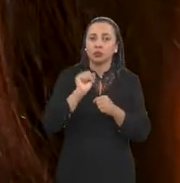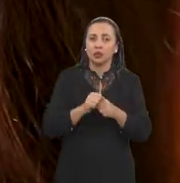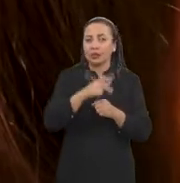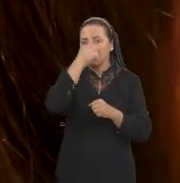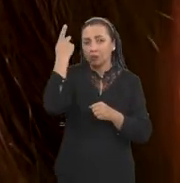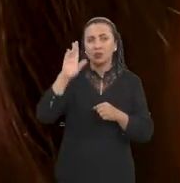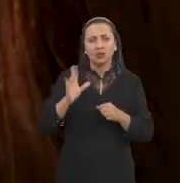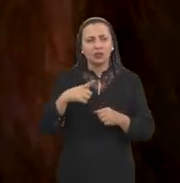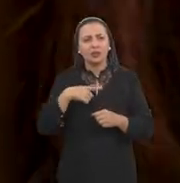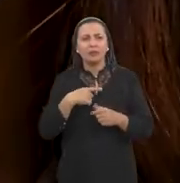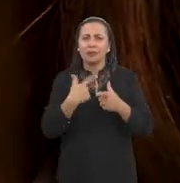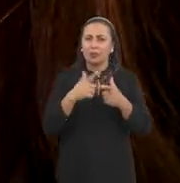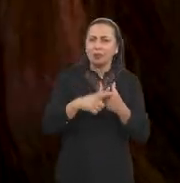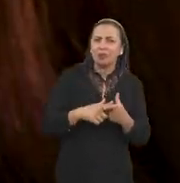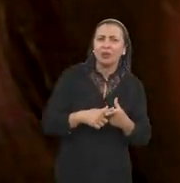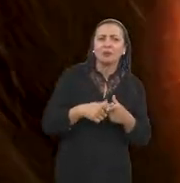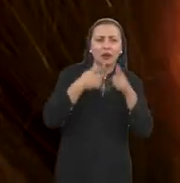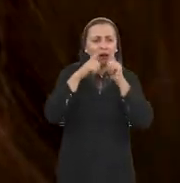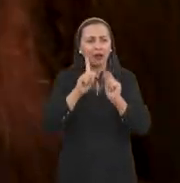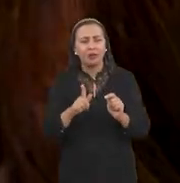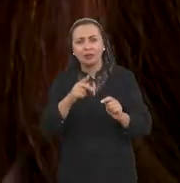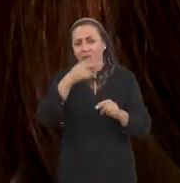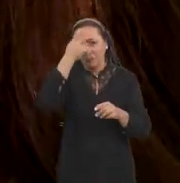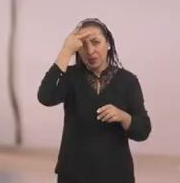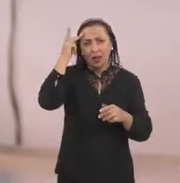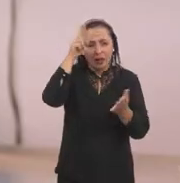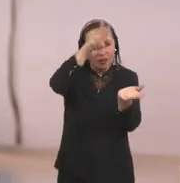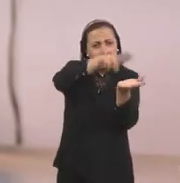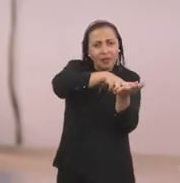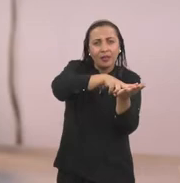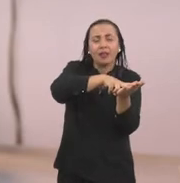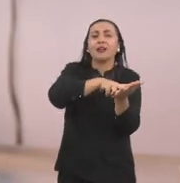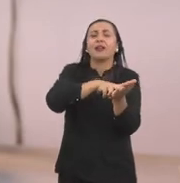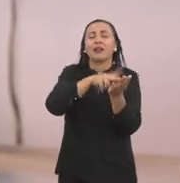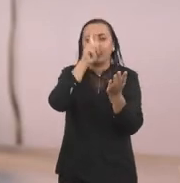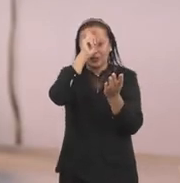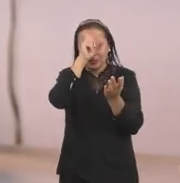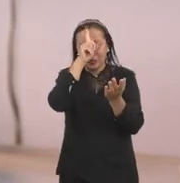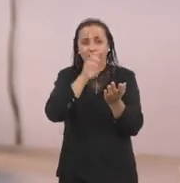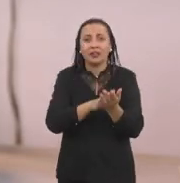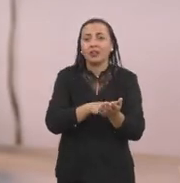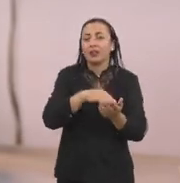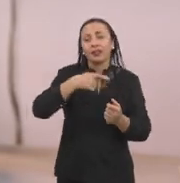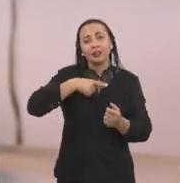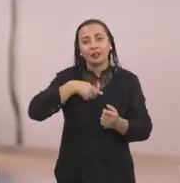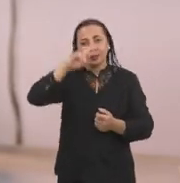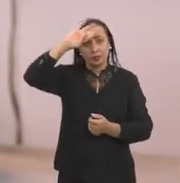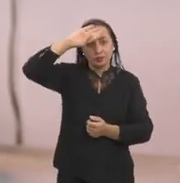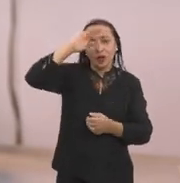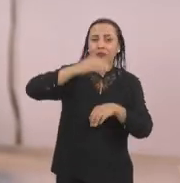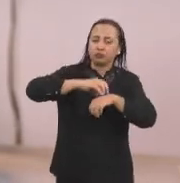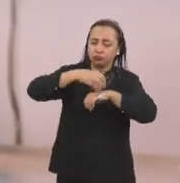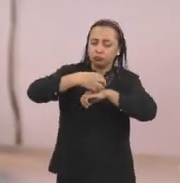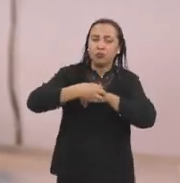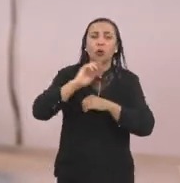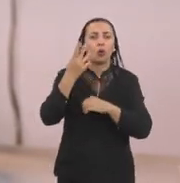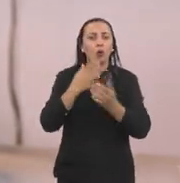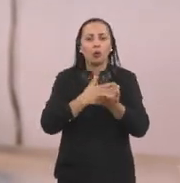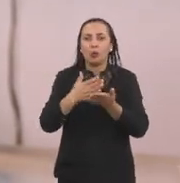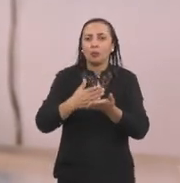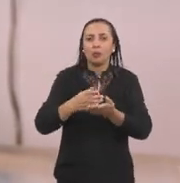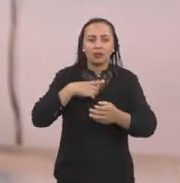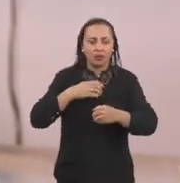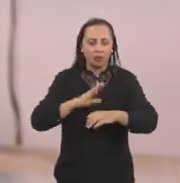que têm fatores de risco, pacientes hospitalizados, pacientes que têm manifestações graves pela febre chikungunya, ou pacientes que começam a apresentar